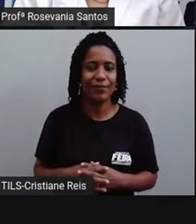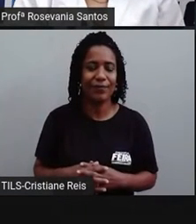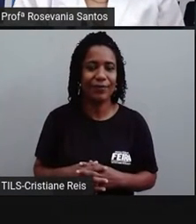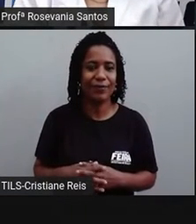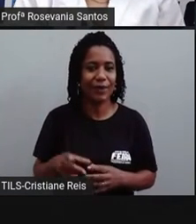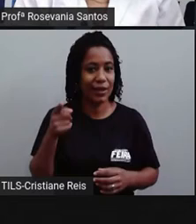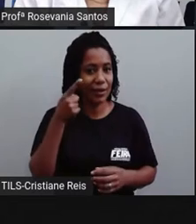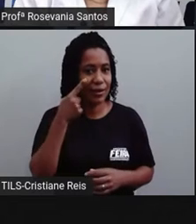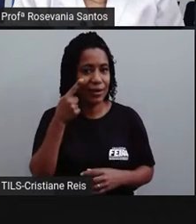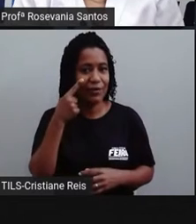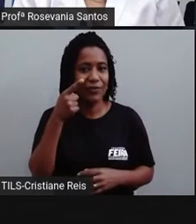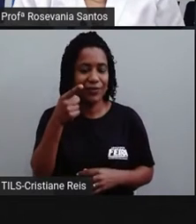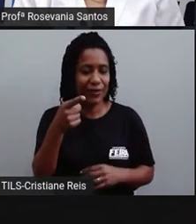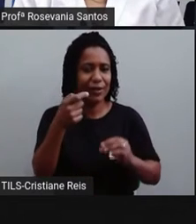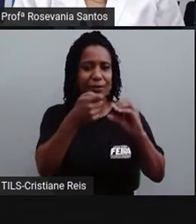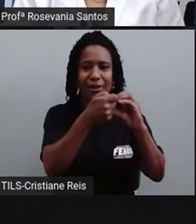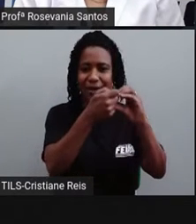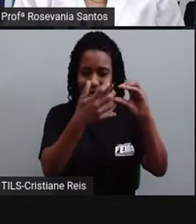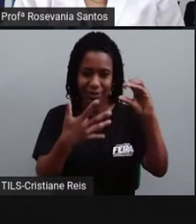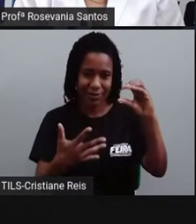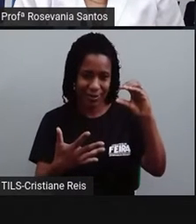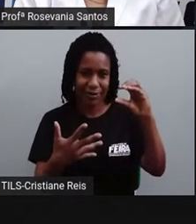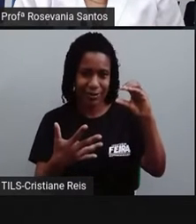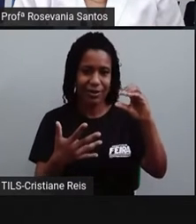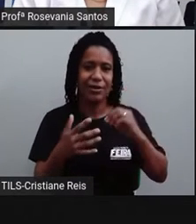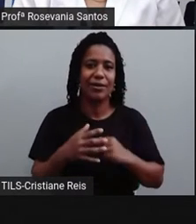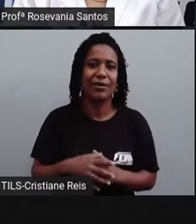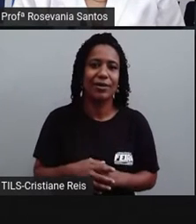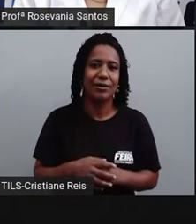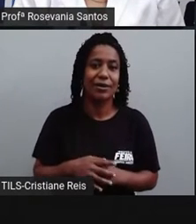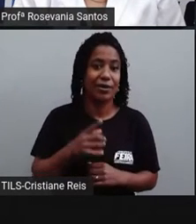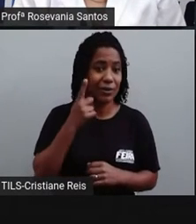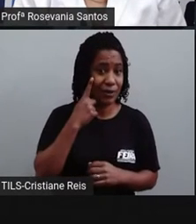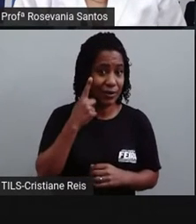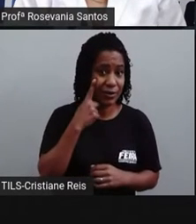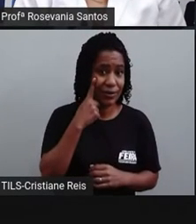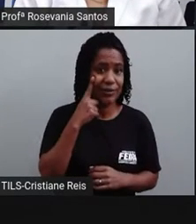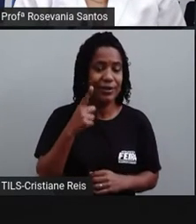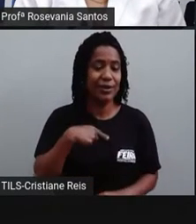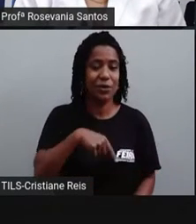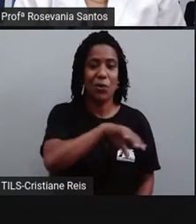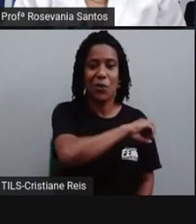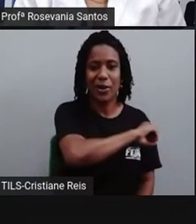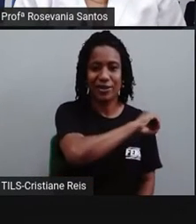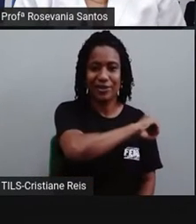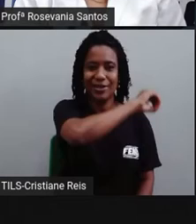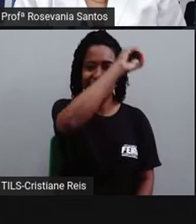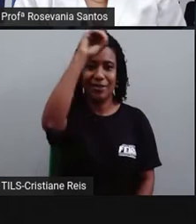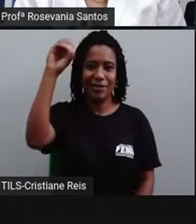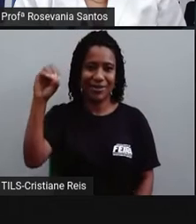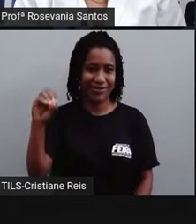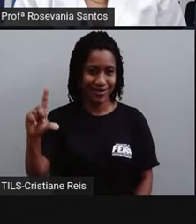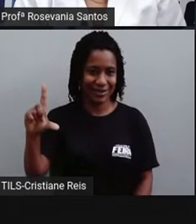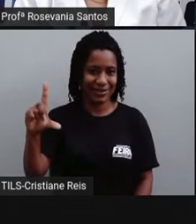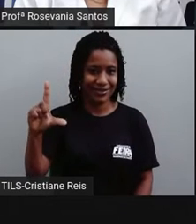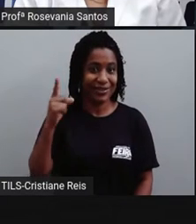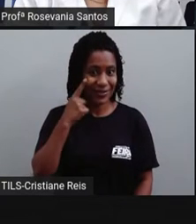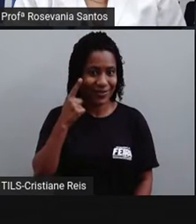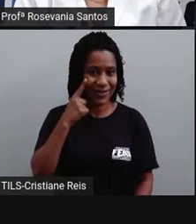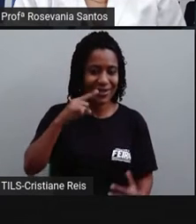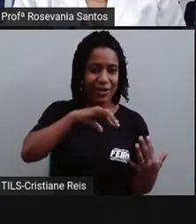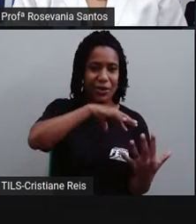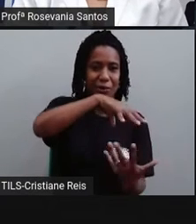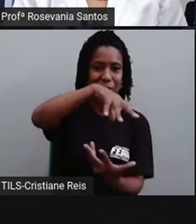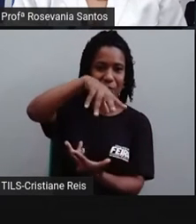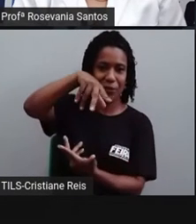Então, vamos ver as características. A primeira coisa que vamos chamar é que ele ocorre do oeste para o leste, como vocês perceberam ali.